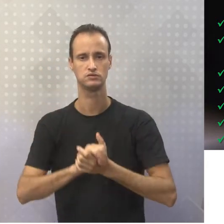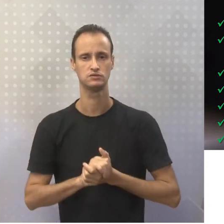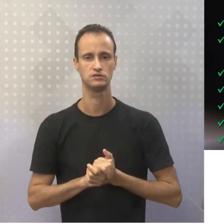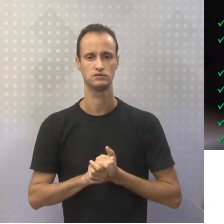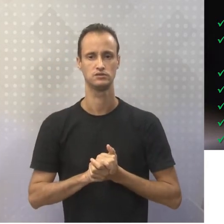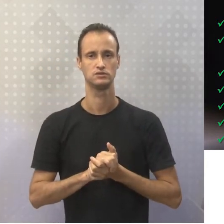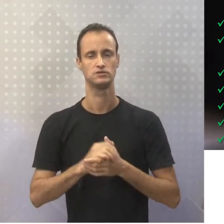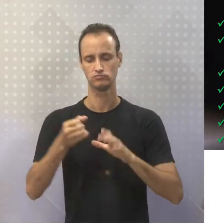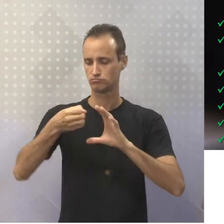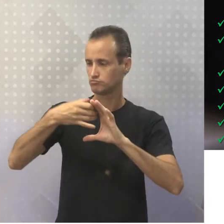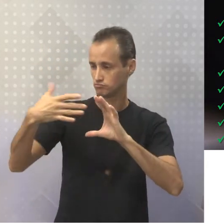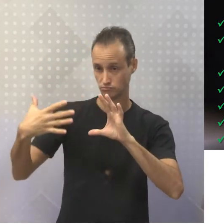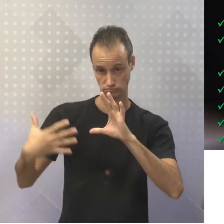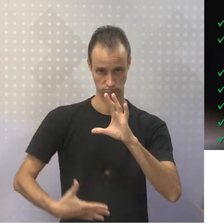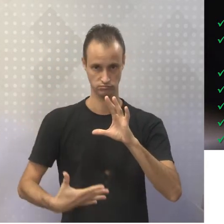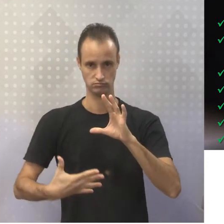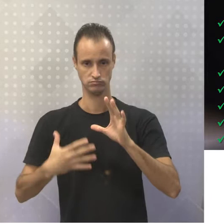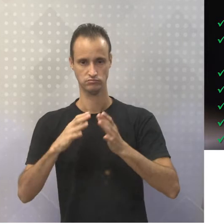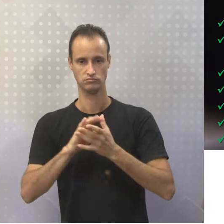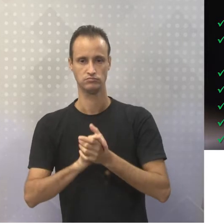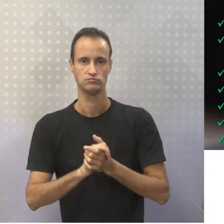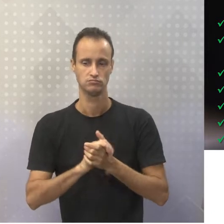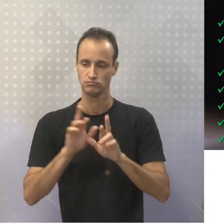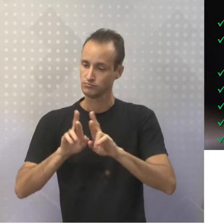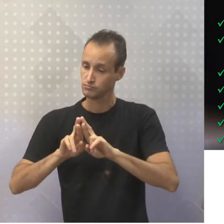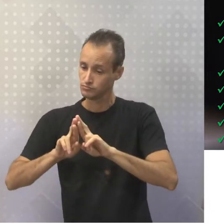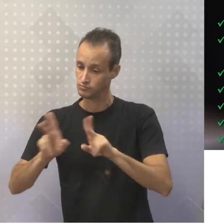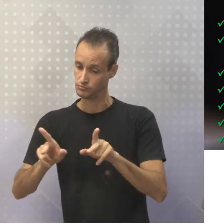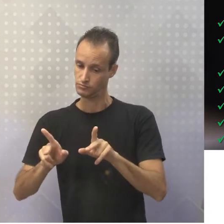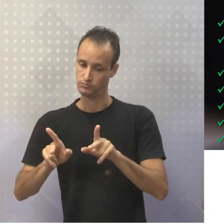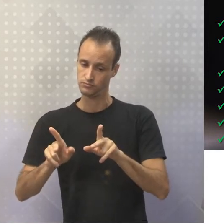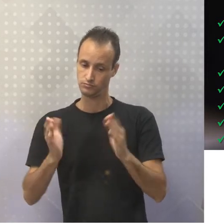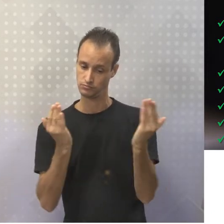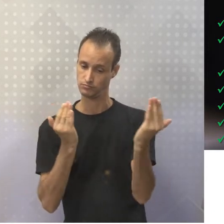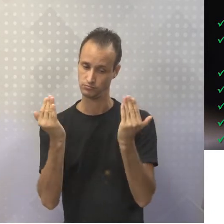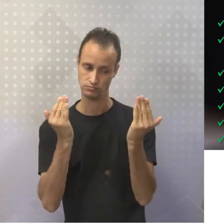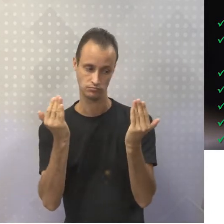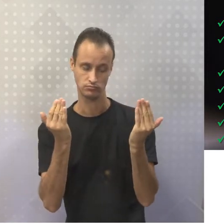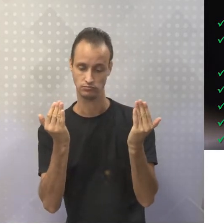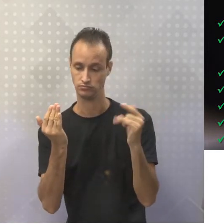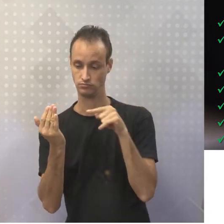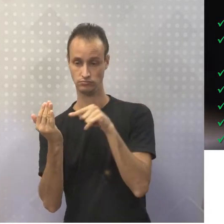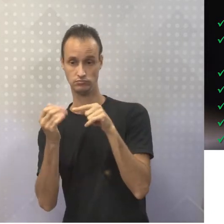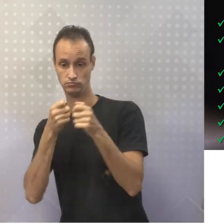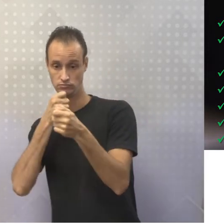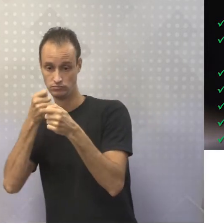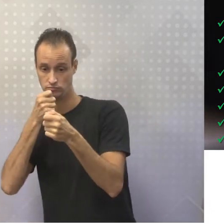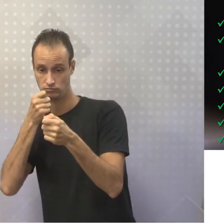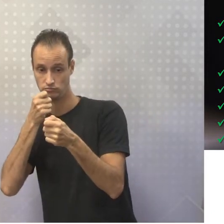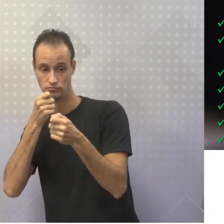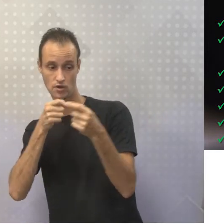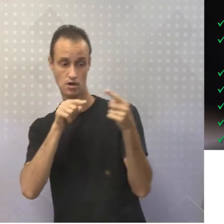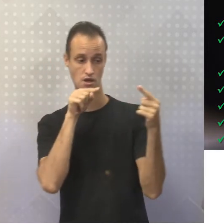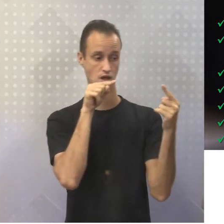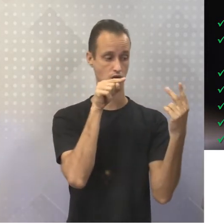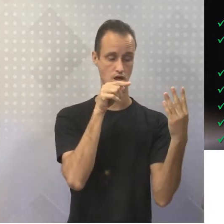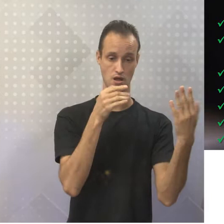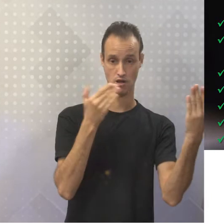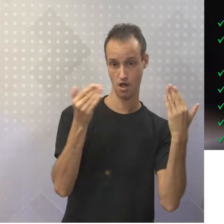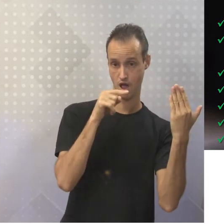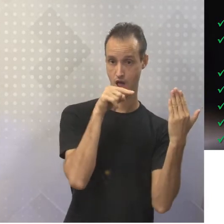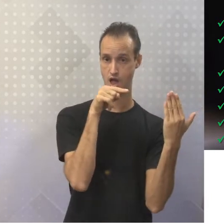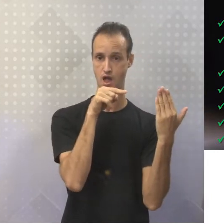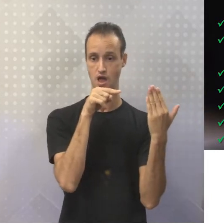outra característica aí que vai diferenciar a reportagem da notícia. Então, a reportagem traz sempre uma